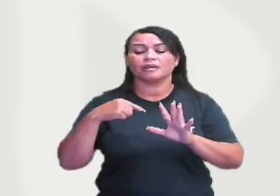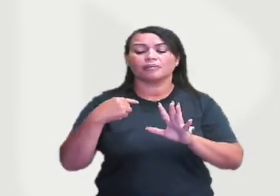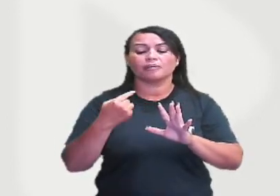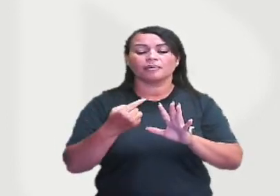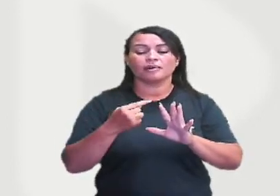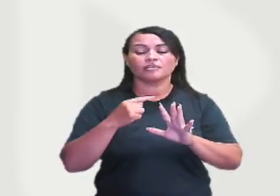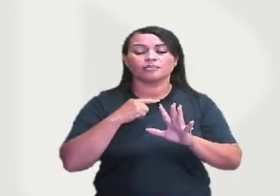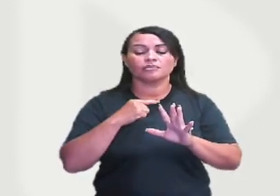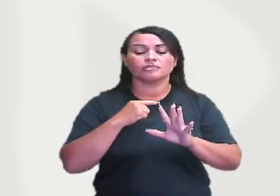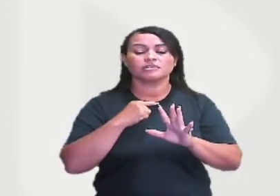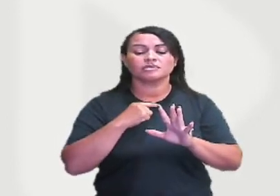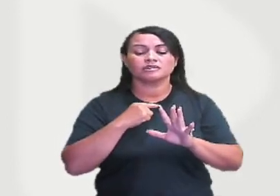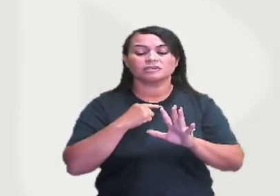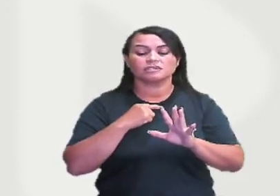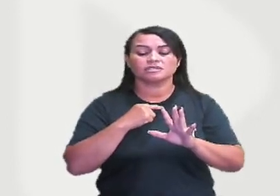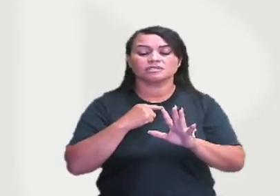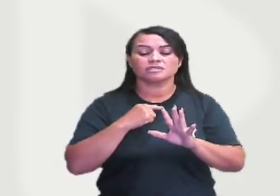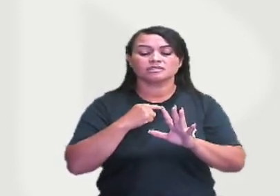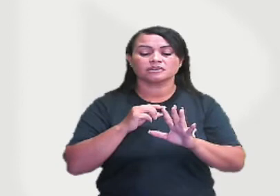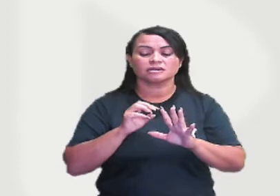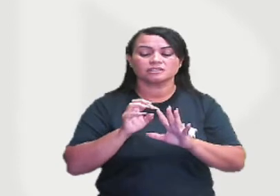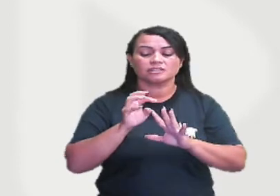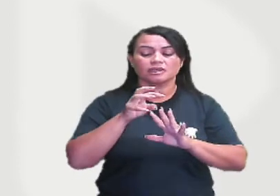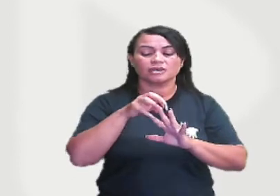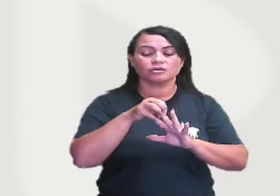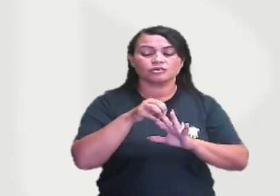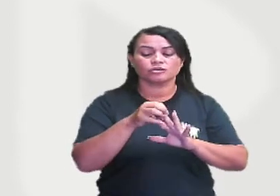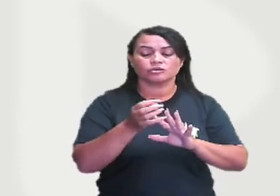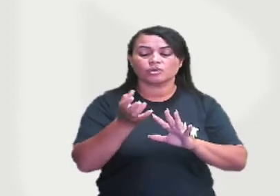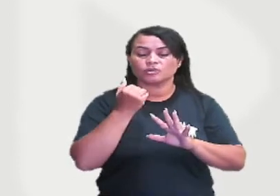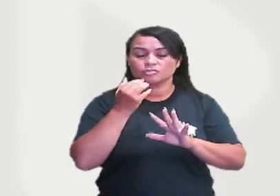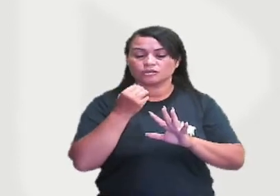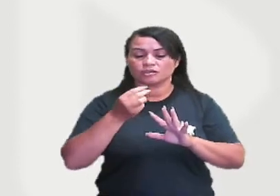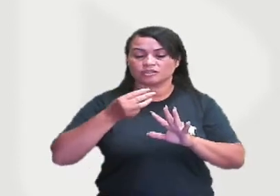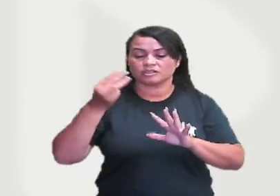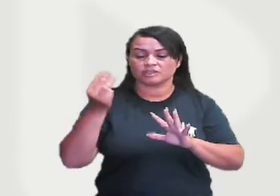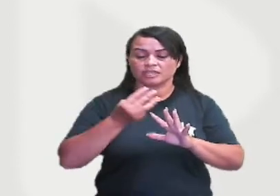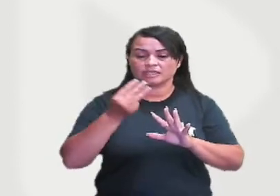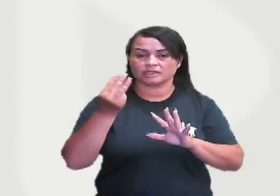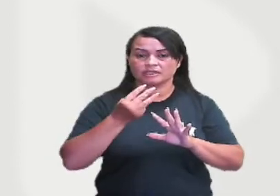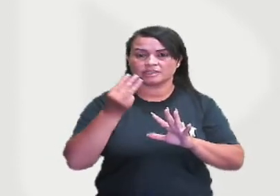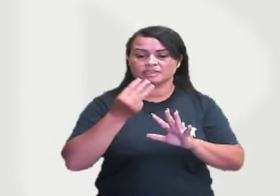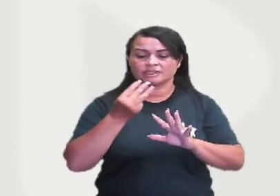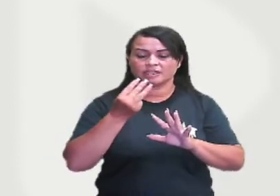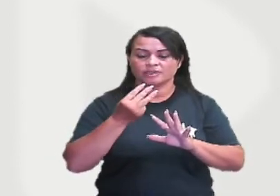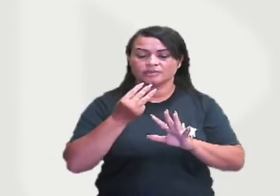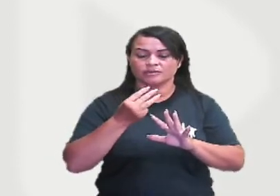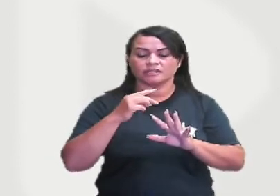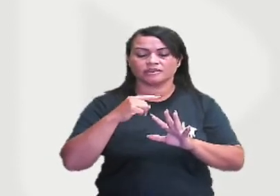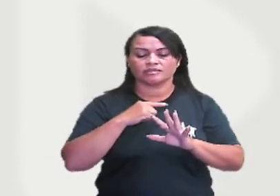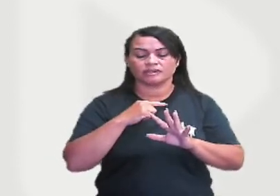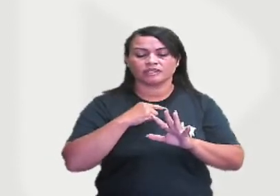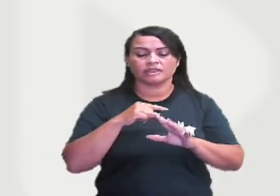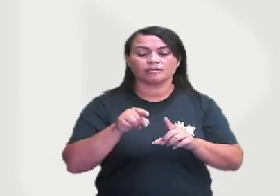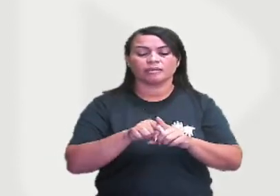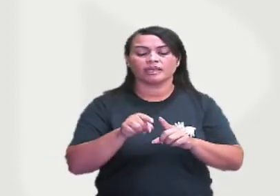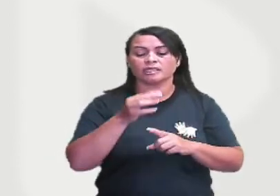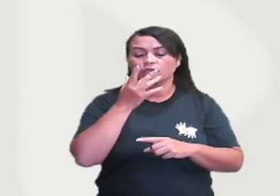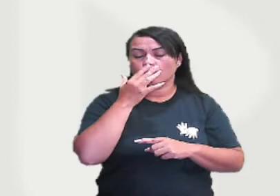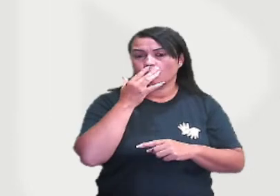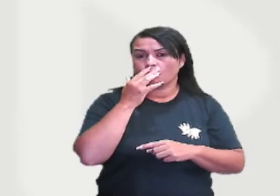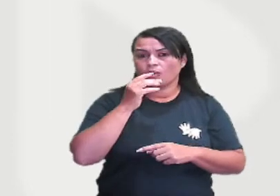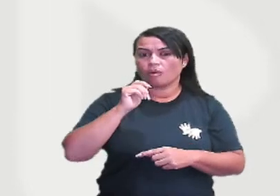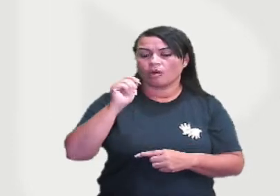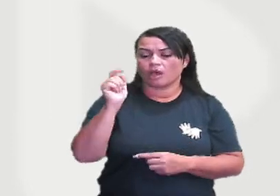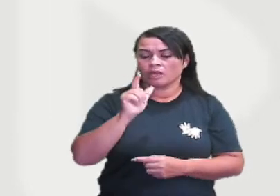A gente vai ter os consumidores terciários. A gente vai ter indicado ali pela seta azul,